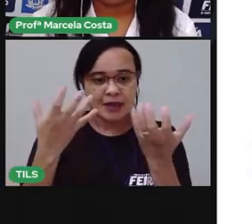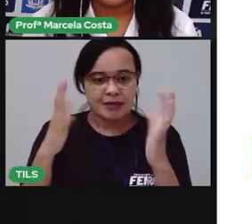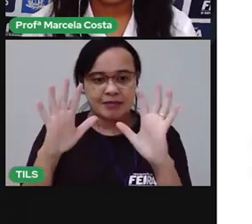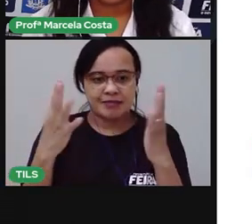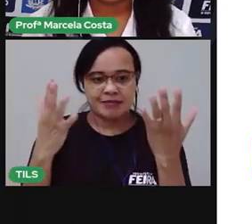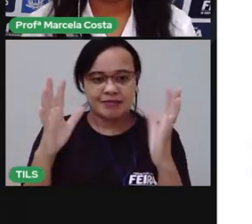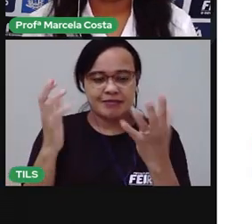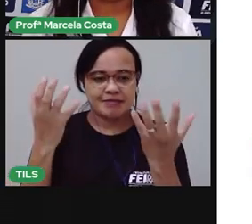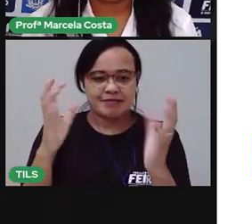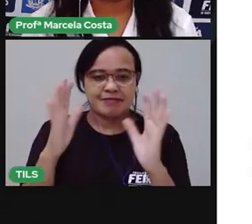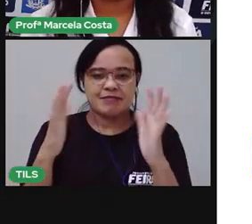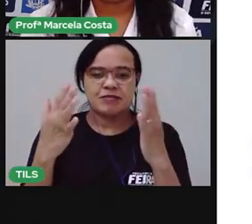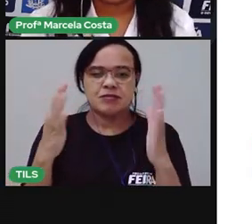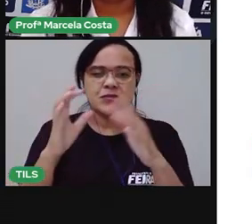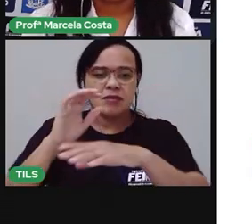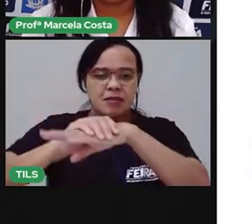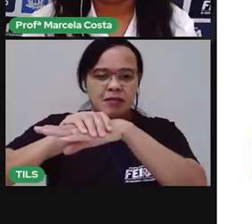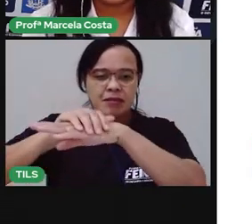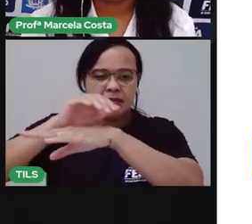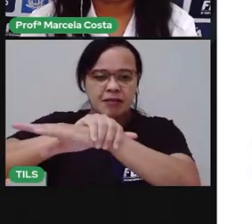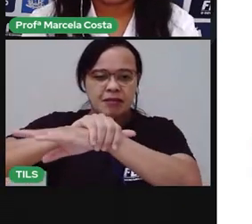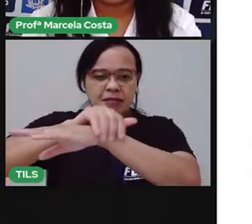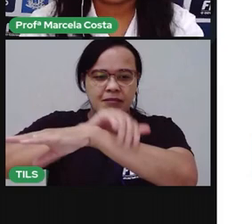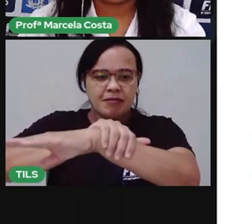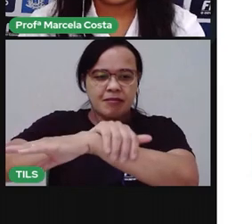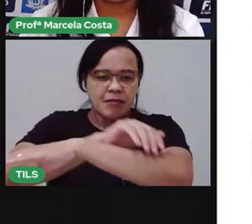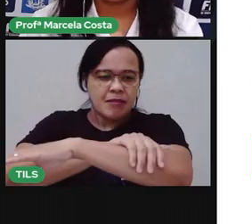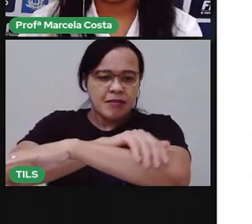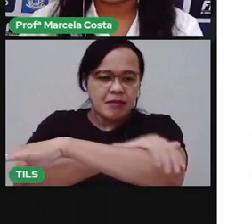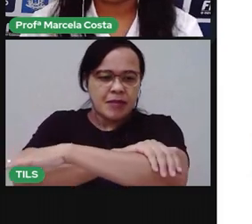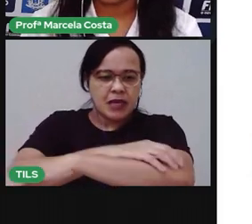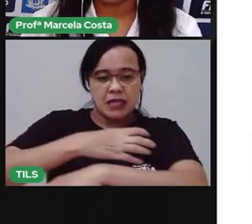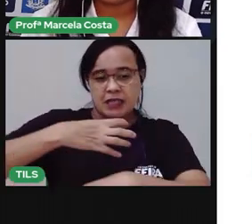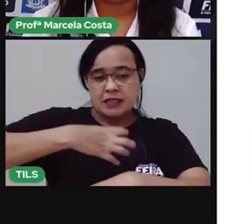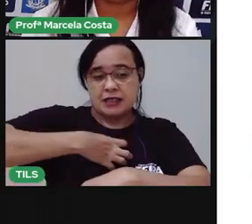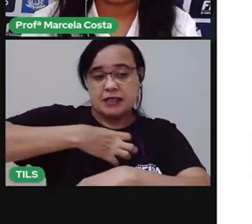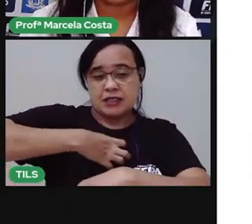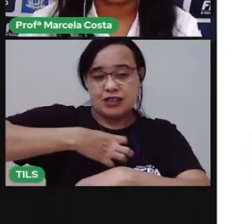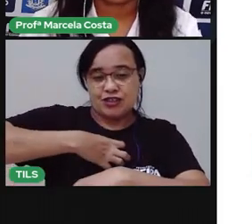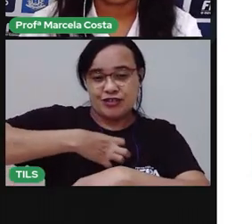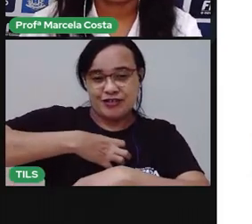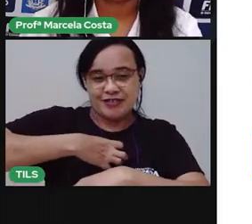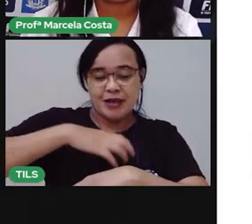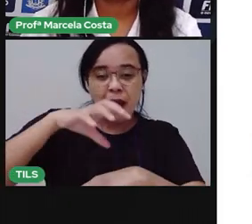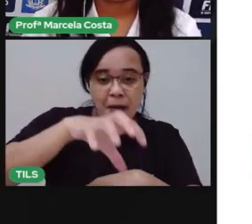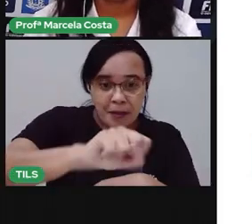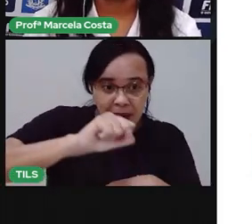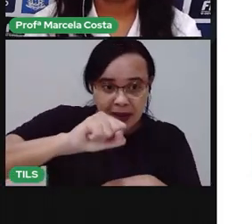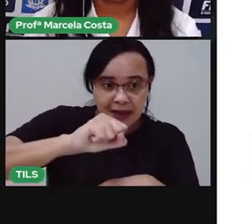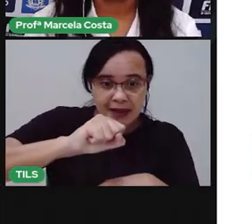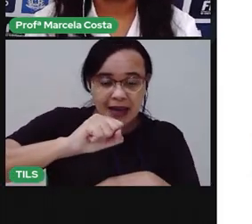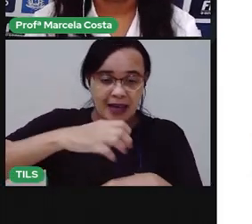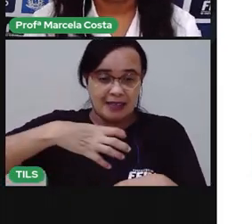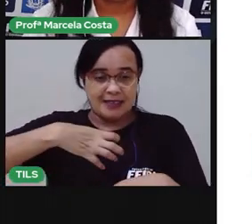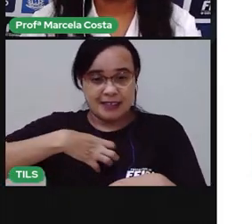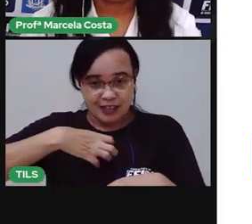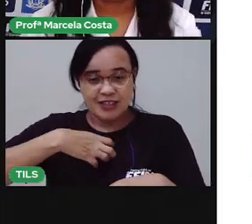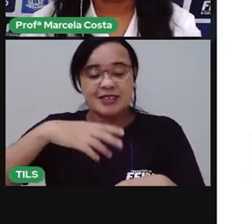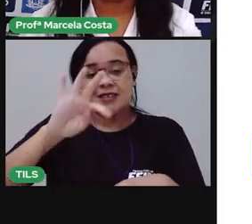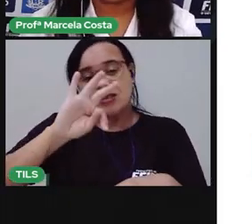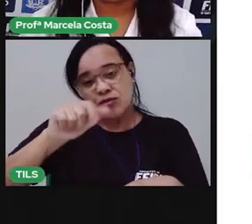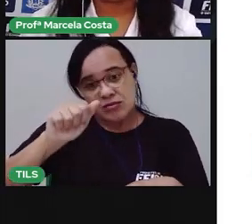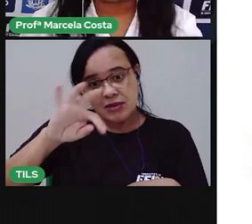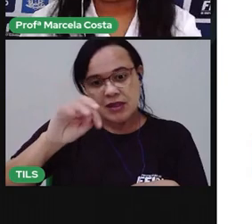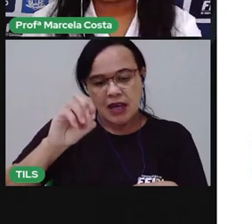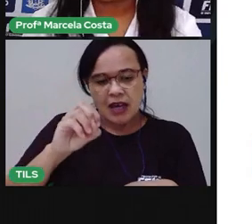diretamente relacionado à mão, à pele. A gente usa a mão para pegar as coisas, mas o tato, ele